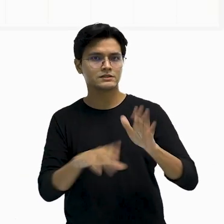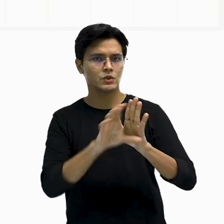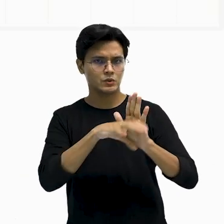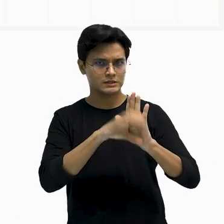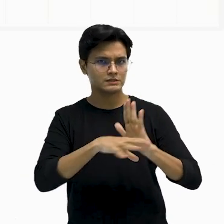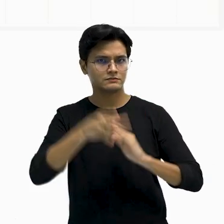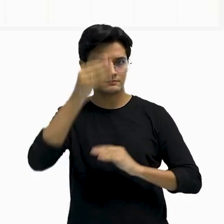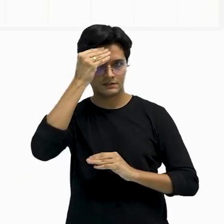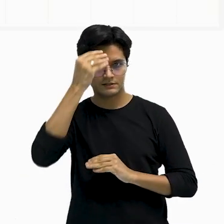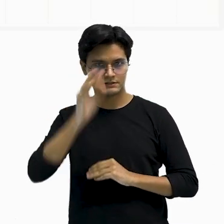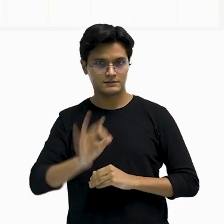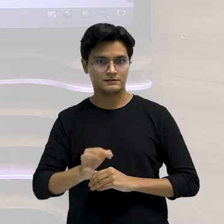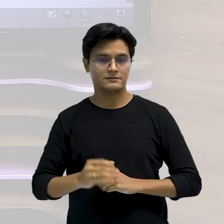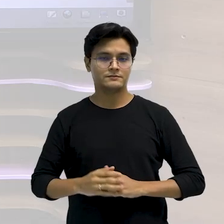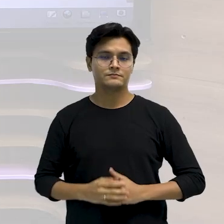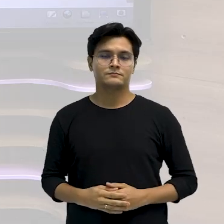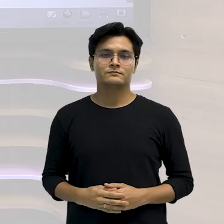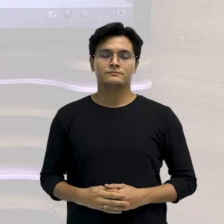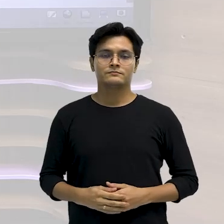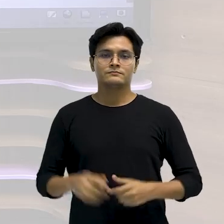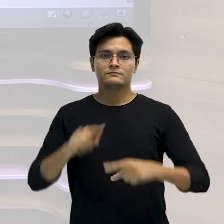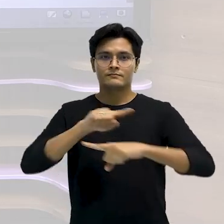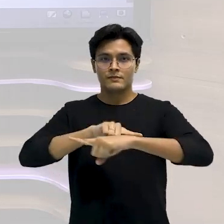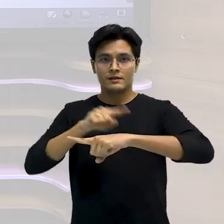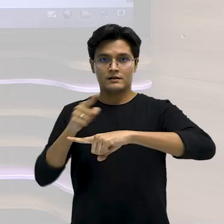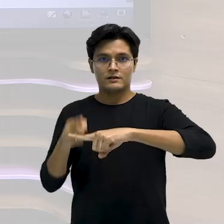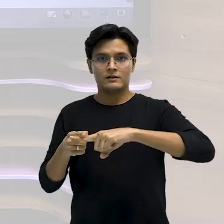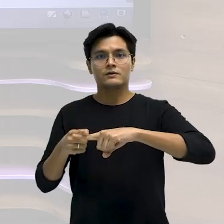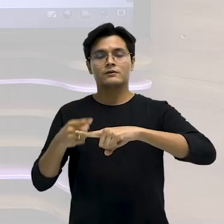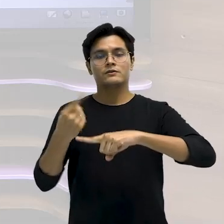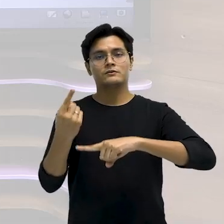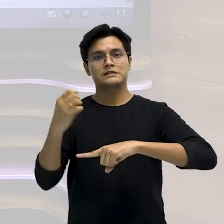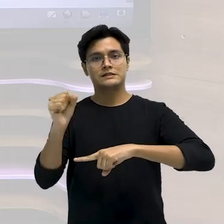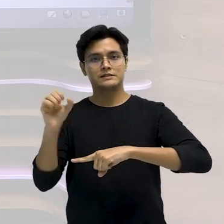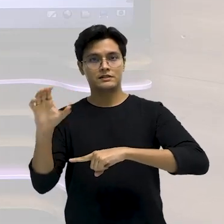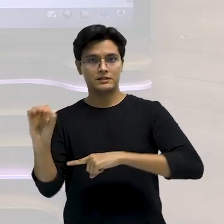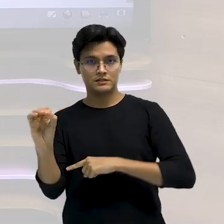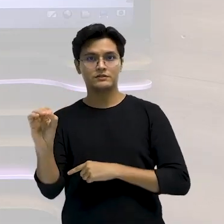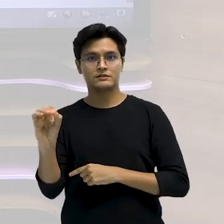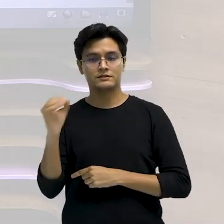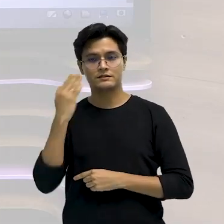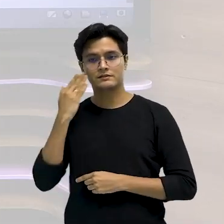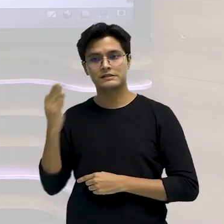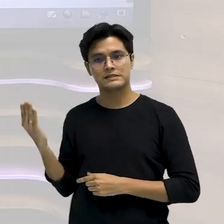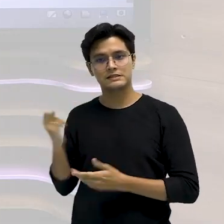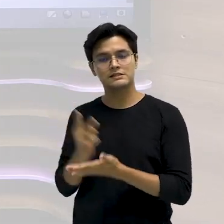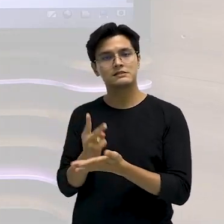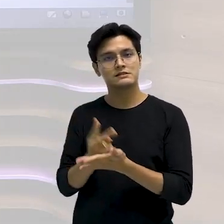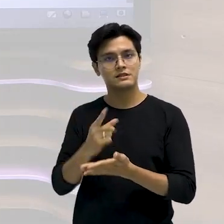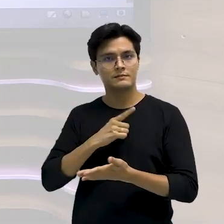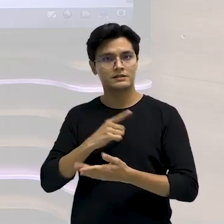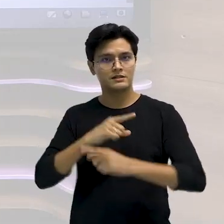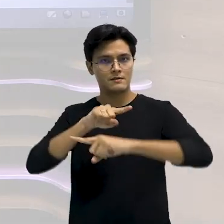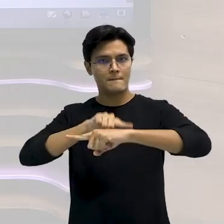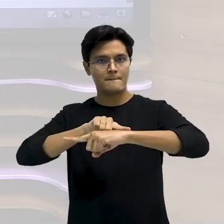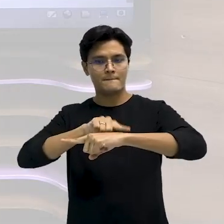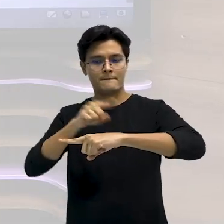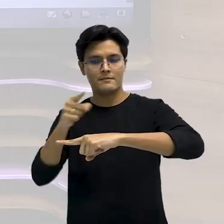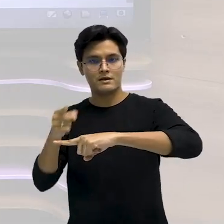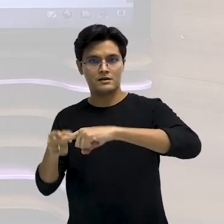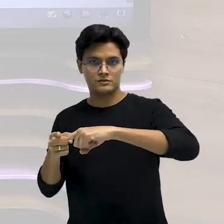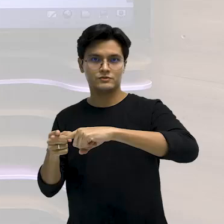conceitos aí, tá? Ângulo raso. Esse ângulo aqui, tá? Toda vez que eu tiver uma meia lua, né?